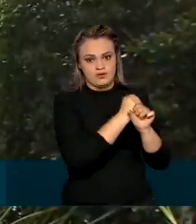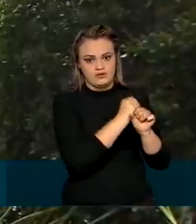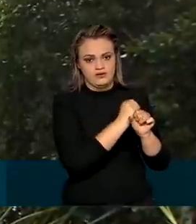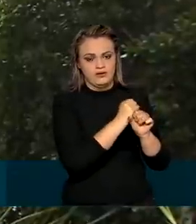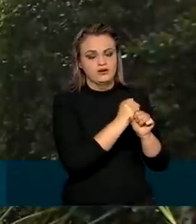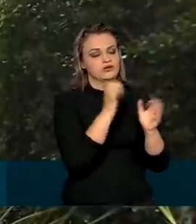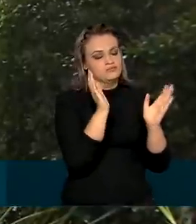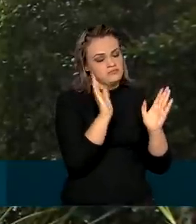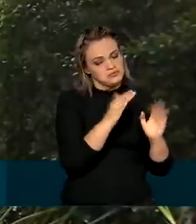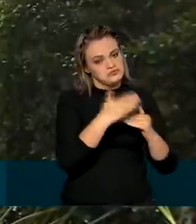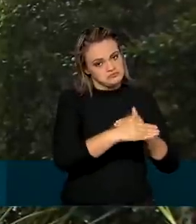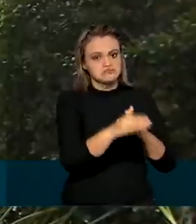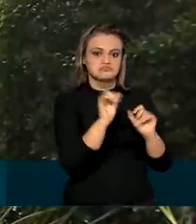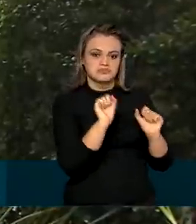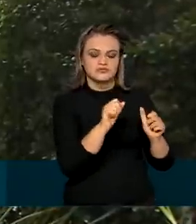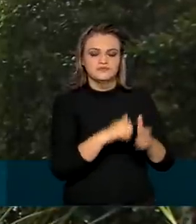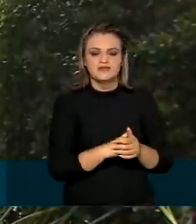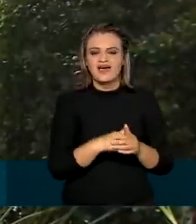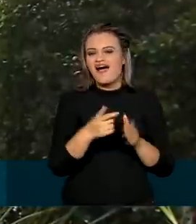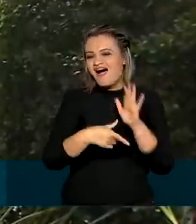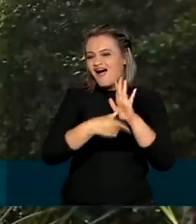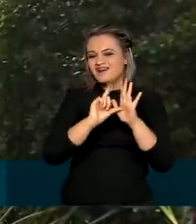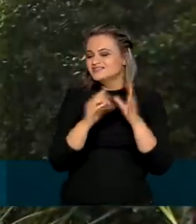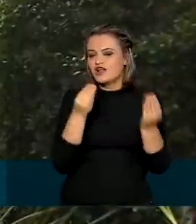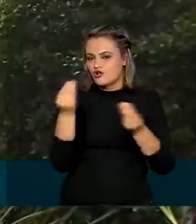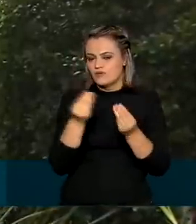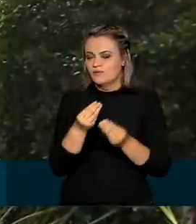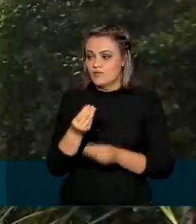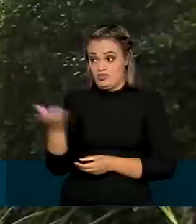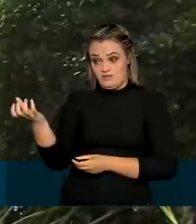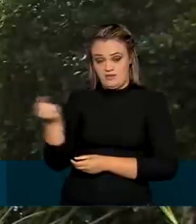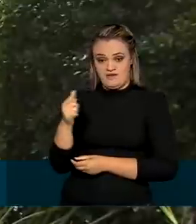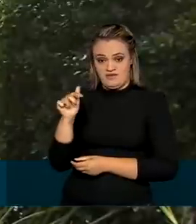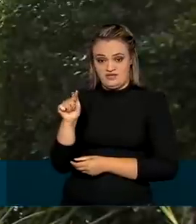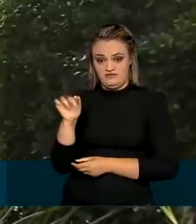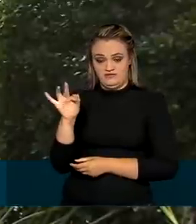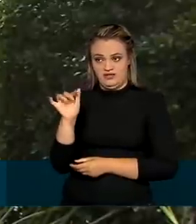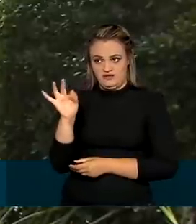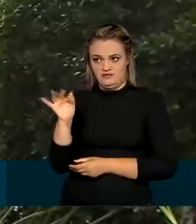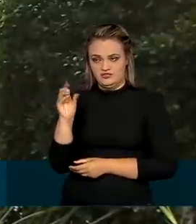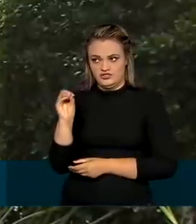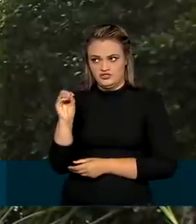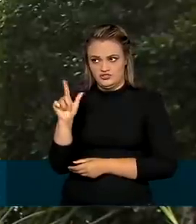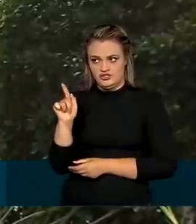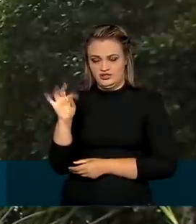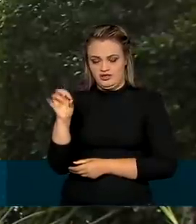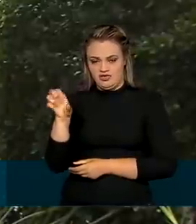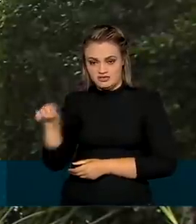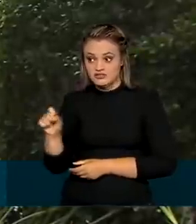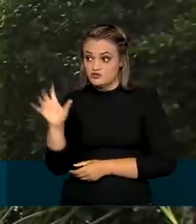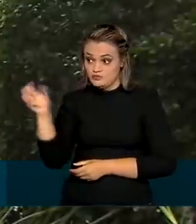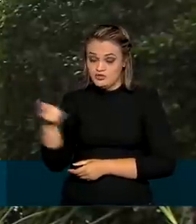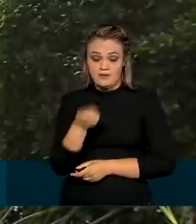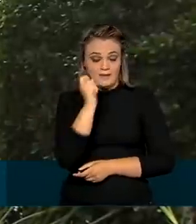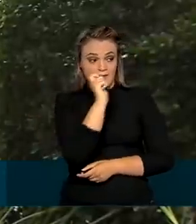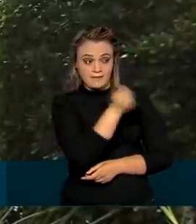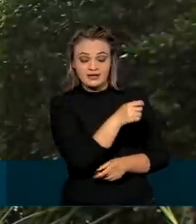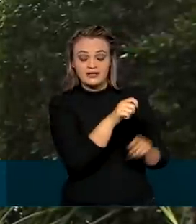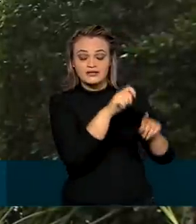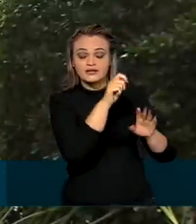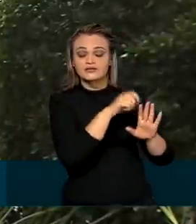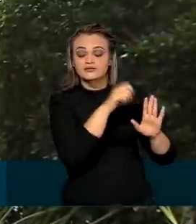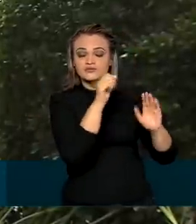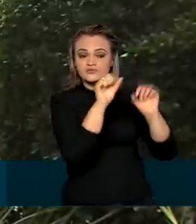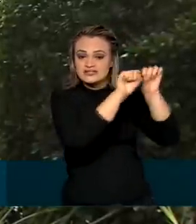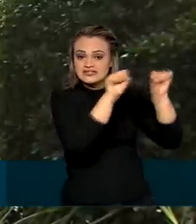pode ser prorrogado. E como funcionava antes, Renata, o saldo do FGTS só podia ser usado para abater o crédito imobiliário do sistema de